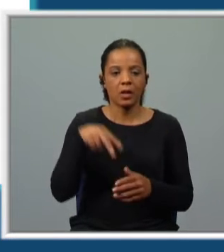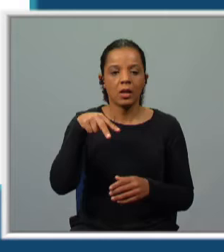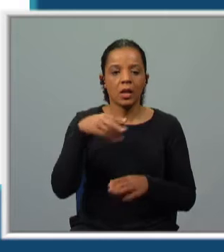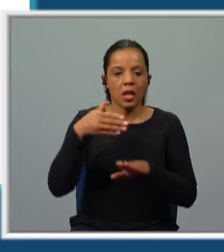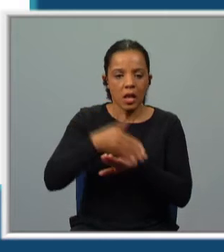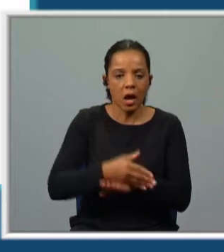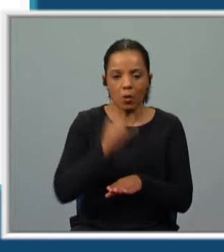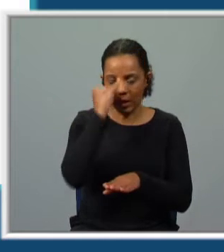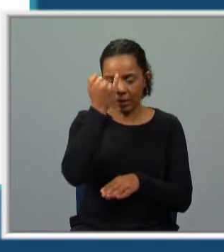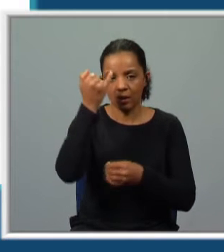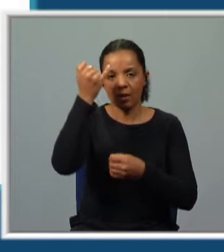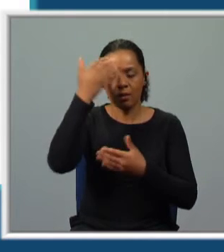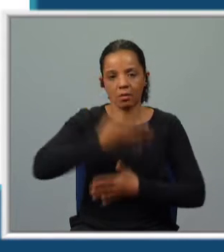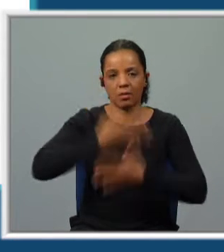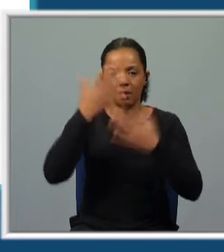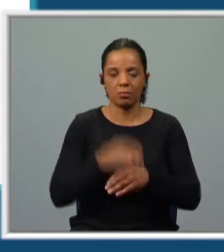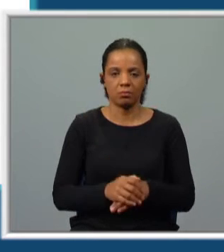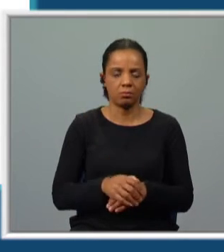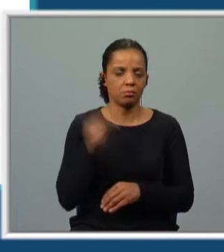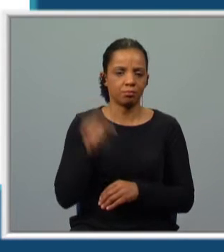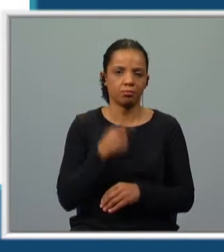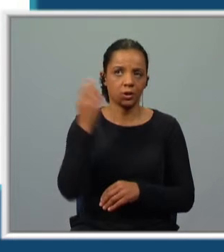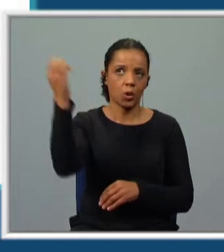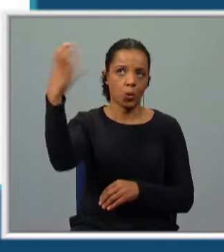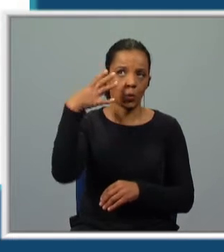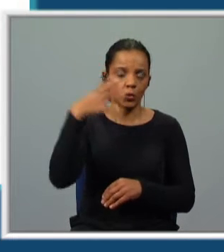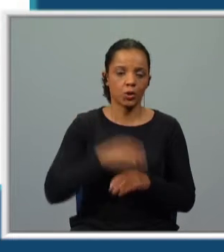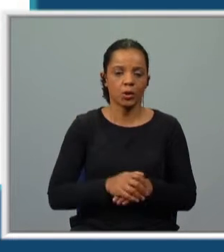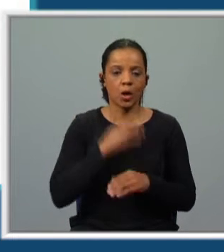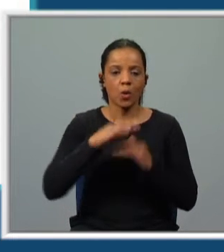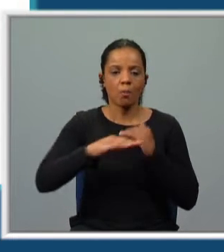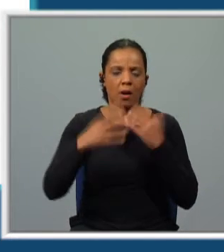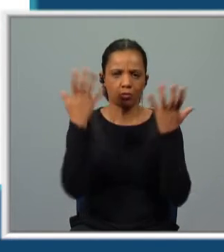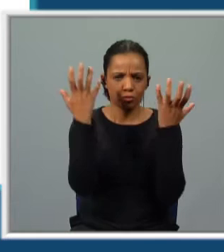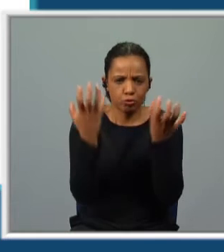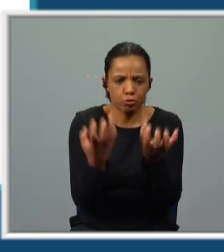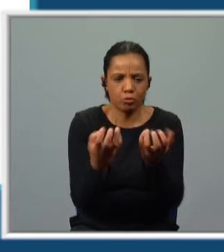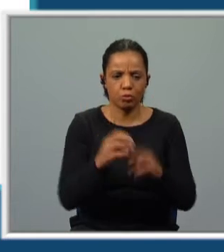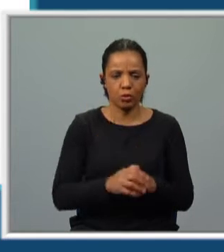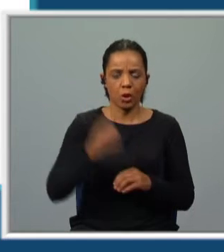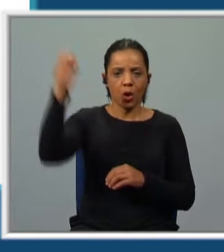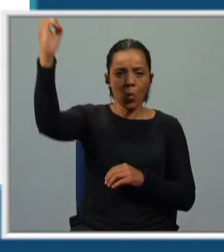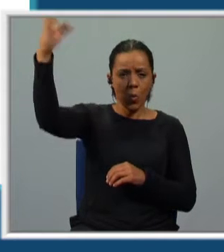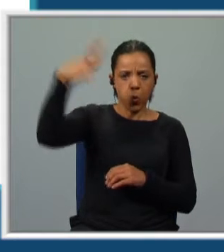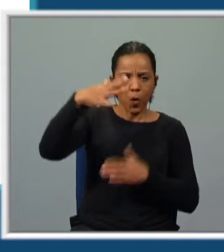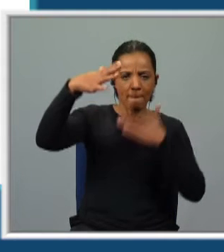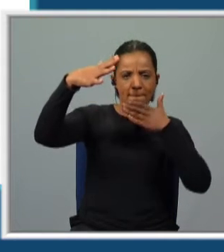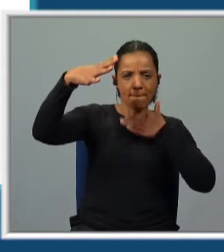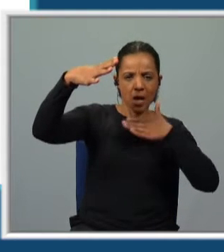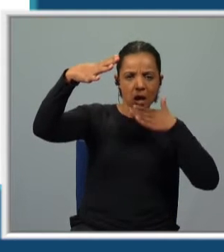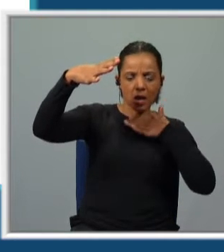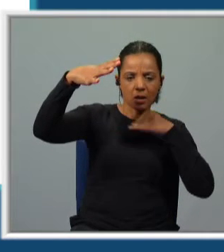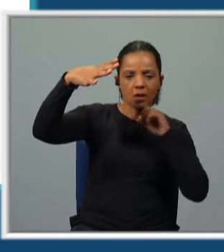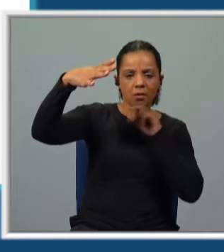Índia, dia. Portanto, logo aqui uma indicação sobre a luz. O palco está no escuro. Uma única luz branca e coada